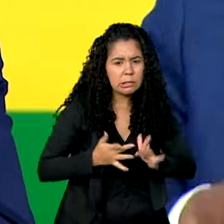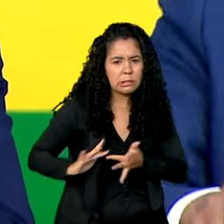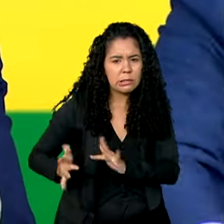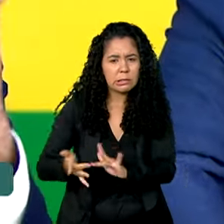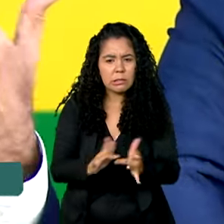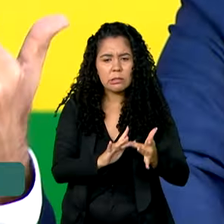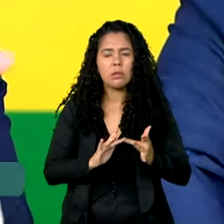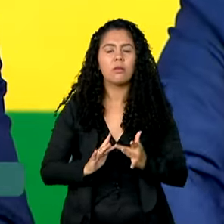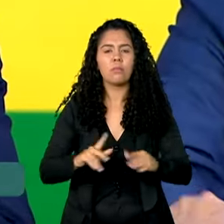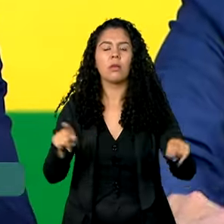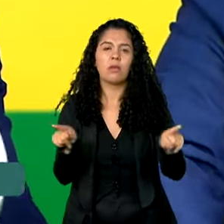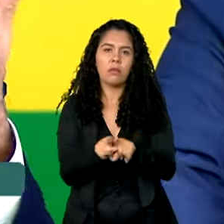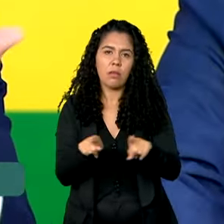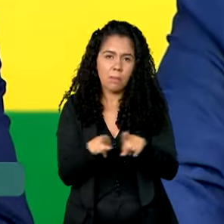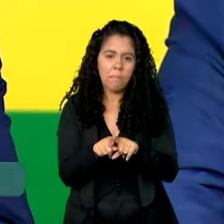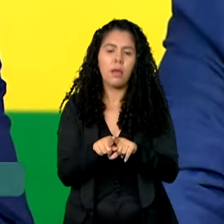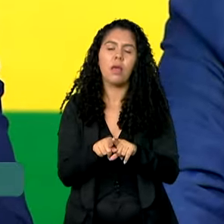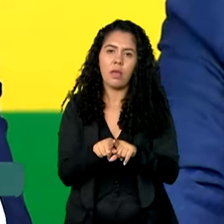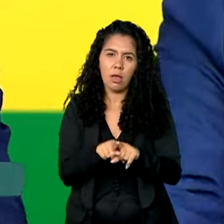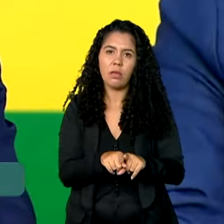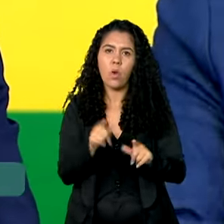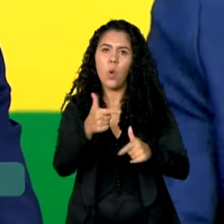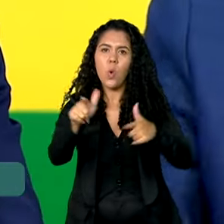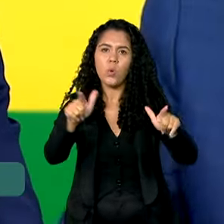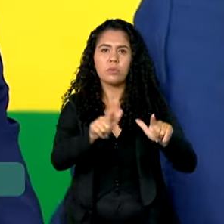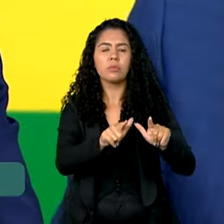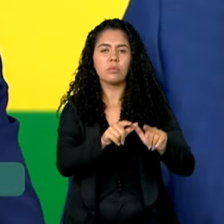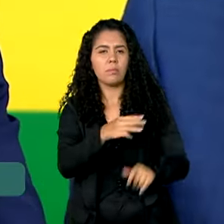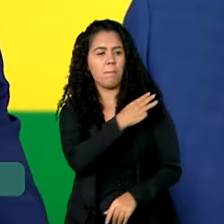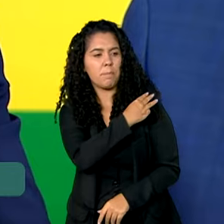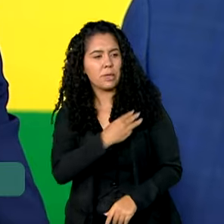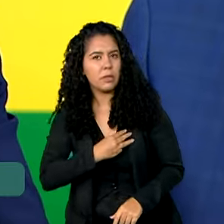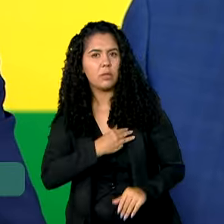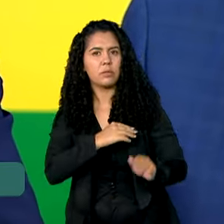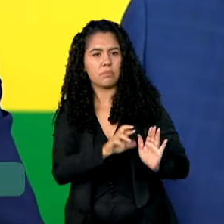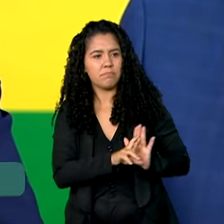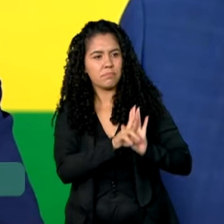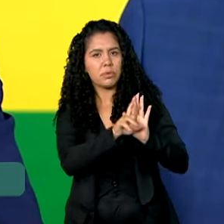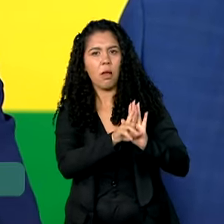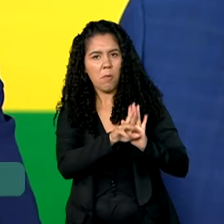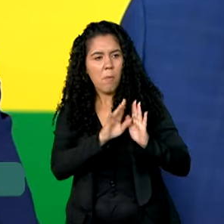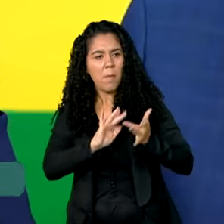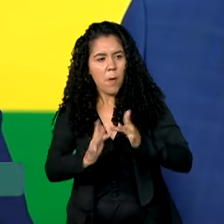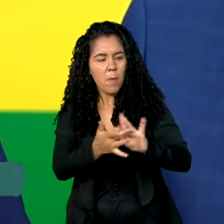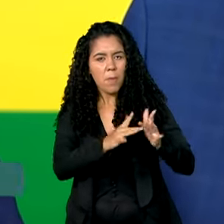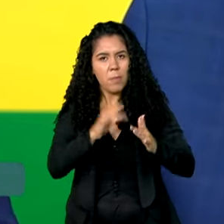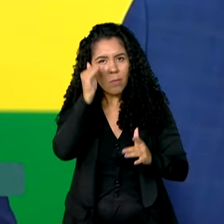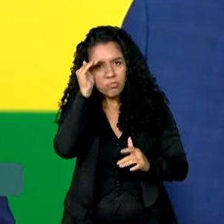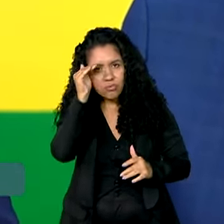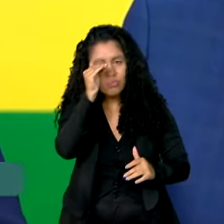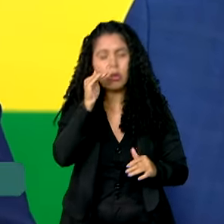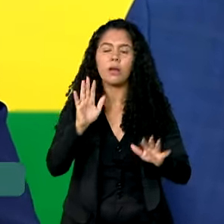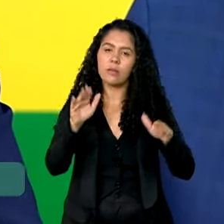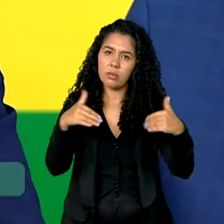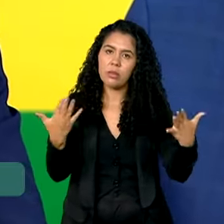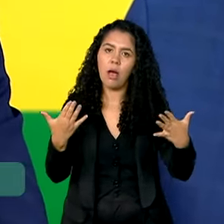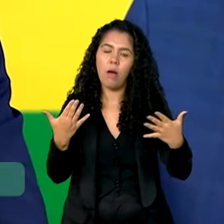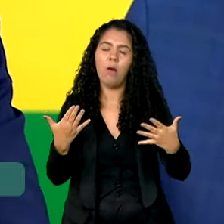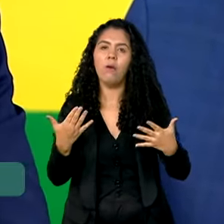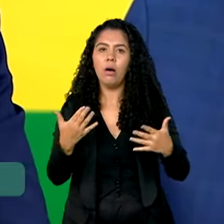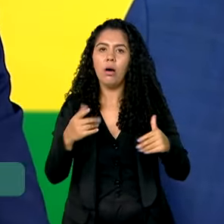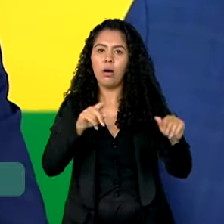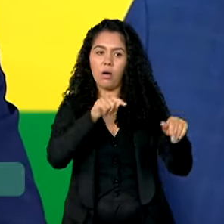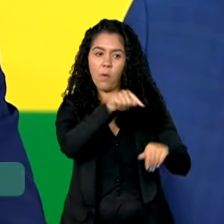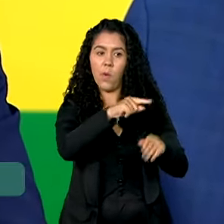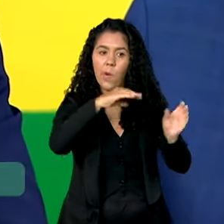apreciação dos demais ministros sobre esse tema. Então, esse ponto é um ponto que o Congresso